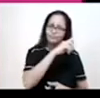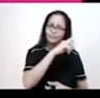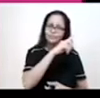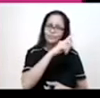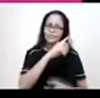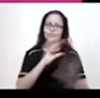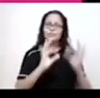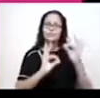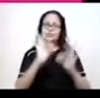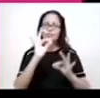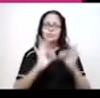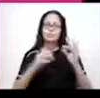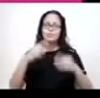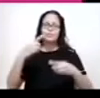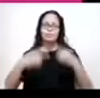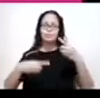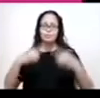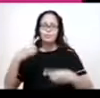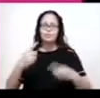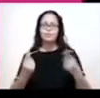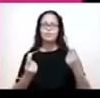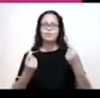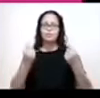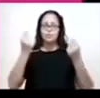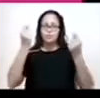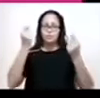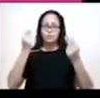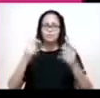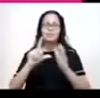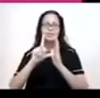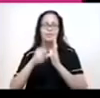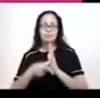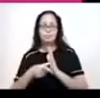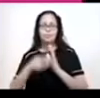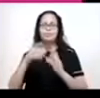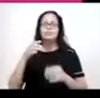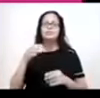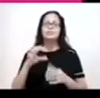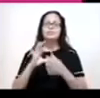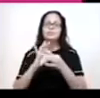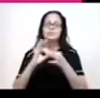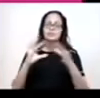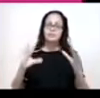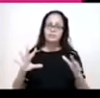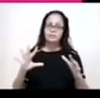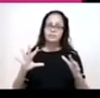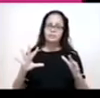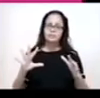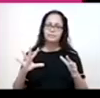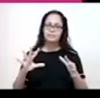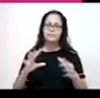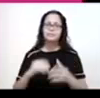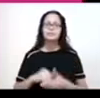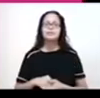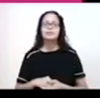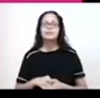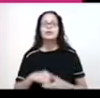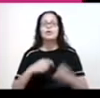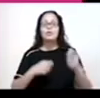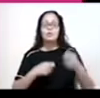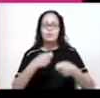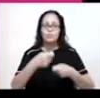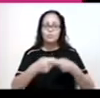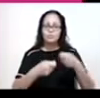organização política e econômica após a independência desses países. Formou-se estados burocráticos, corruptos e militarizados.